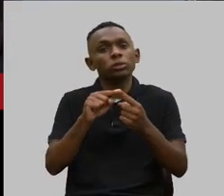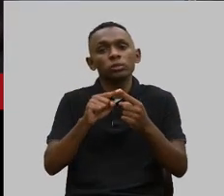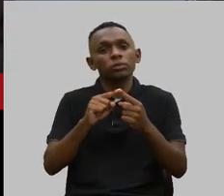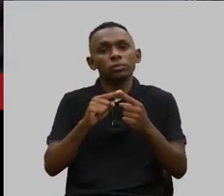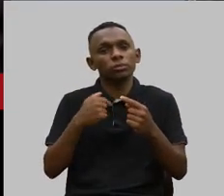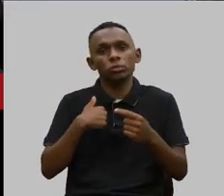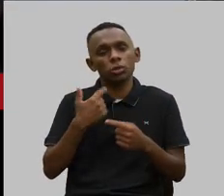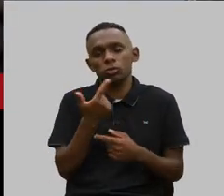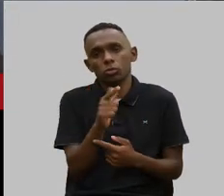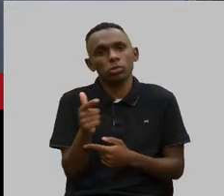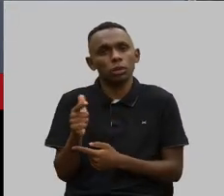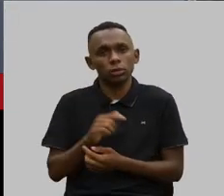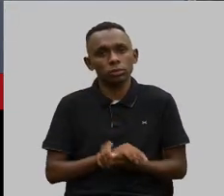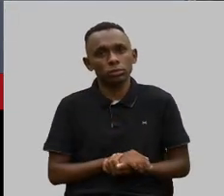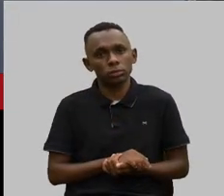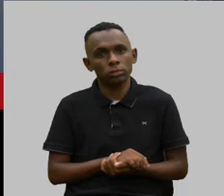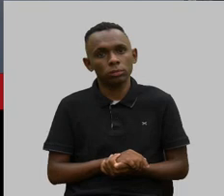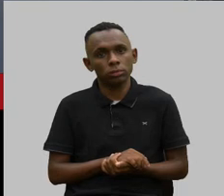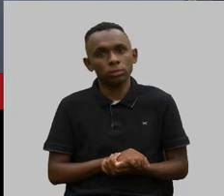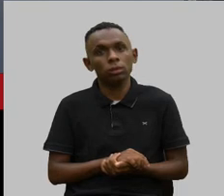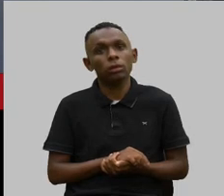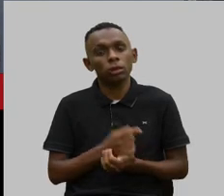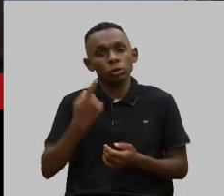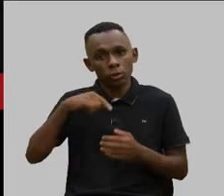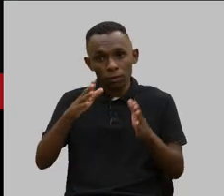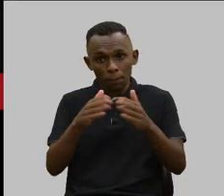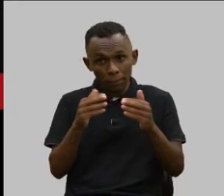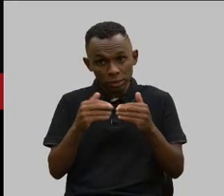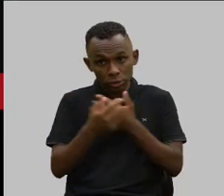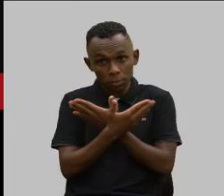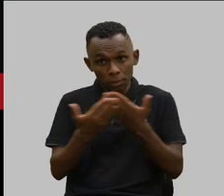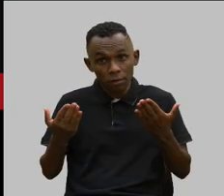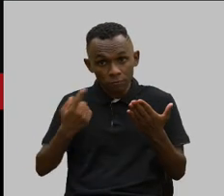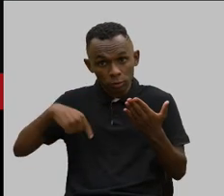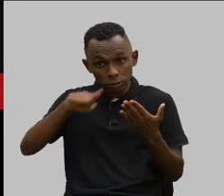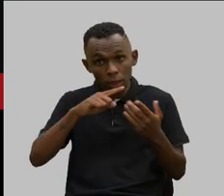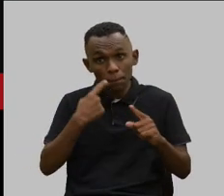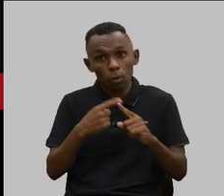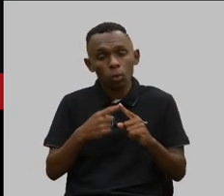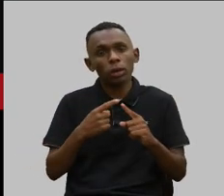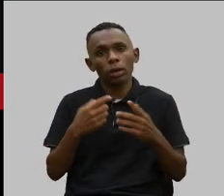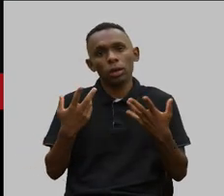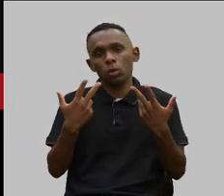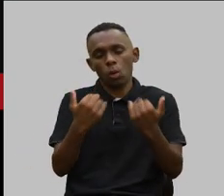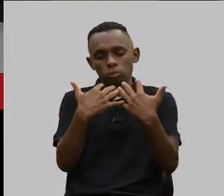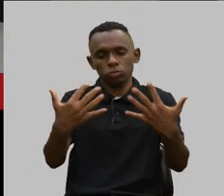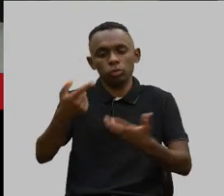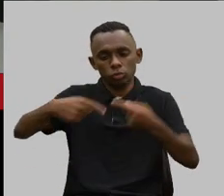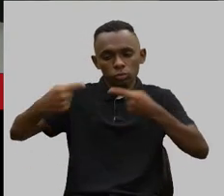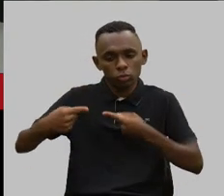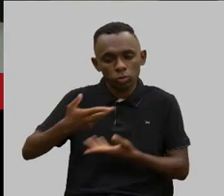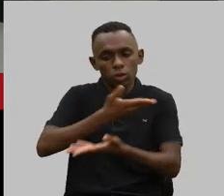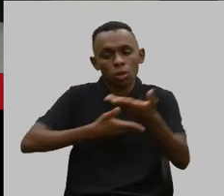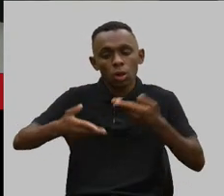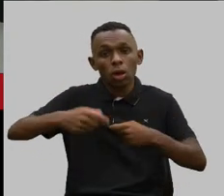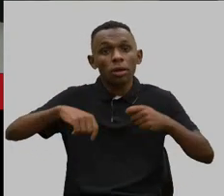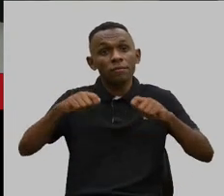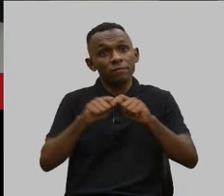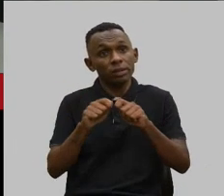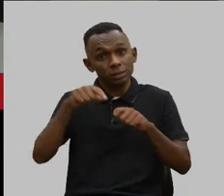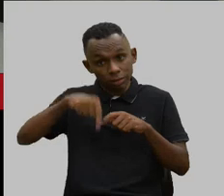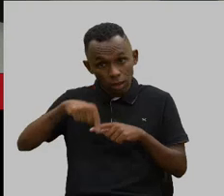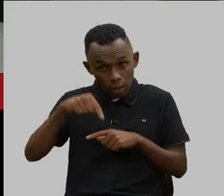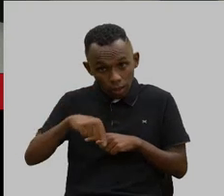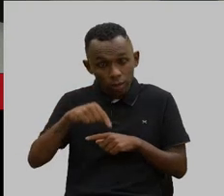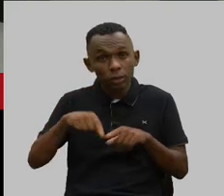contrato então nós vamos fazer esse requerimento para vocês porque assim como as audiências públicas que estão sendo feitas aqui